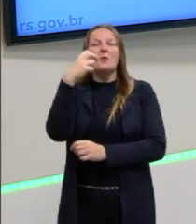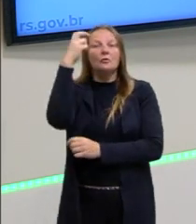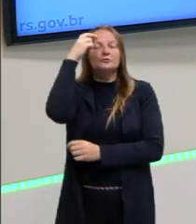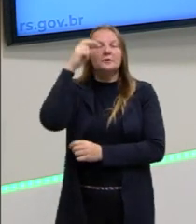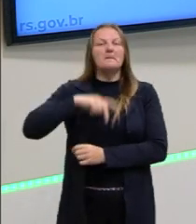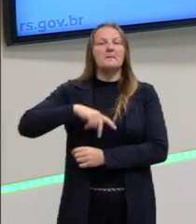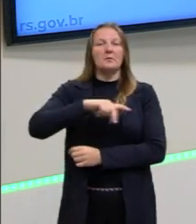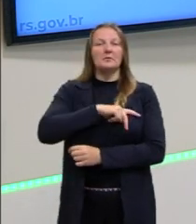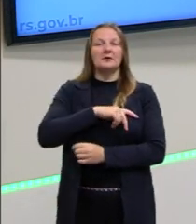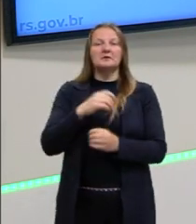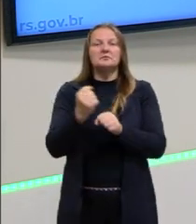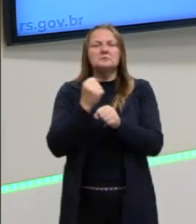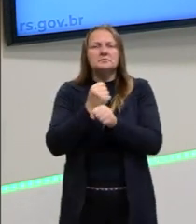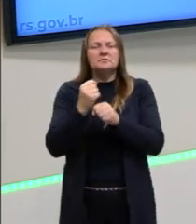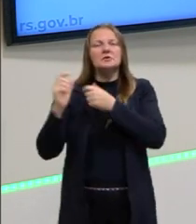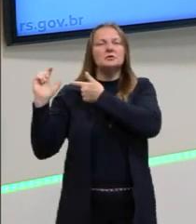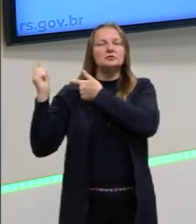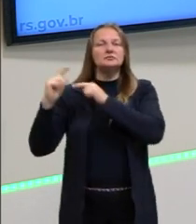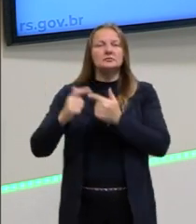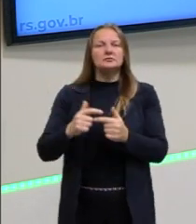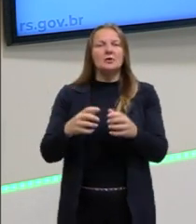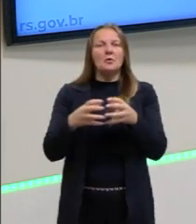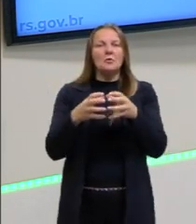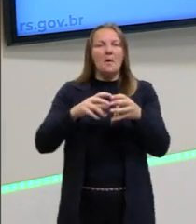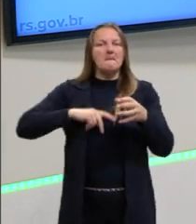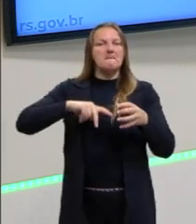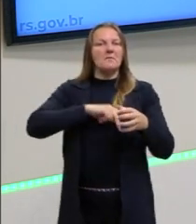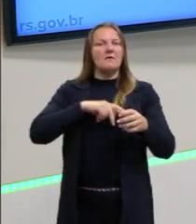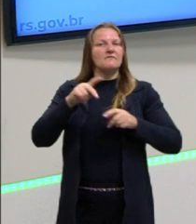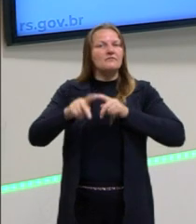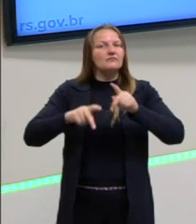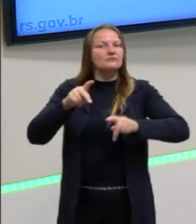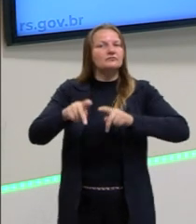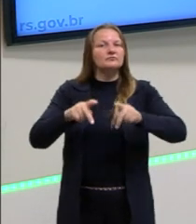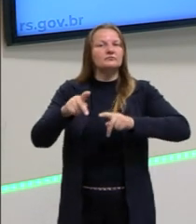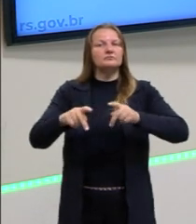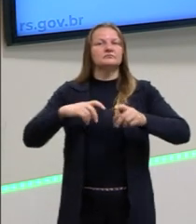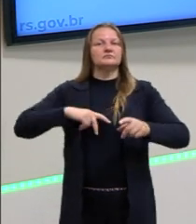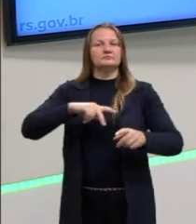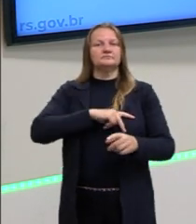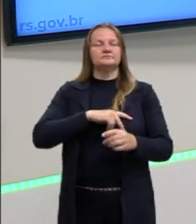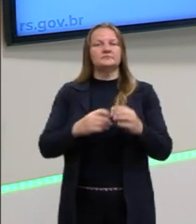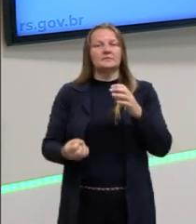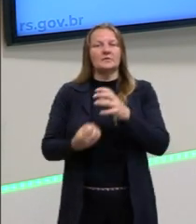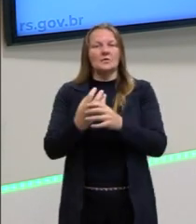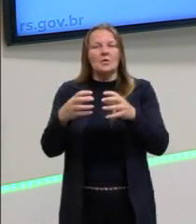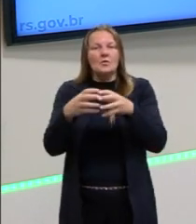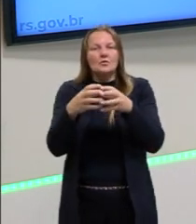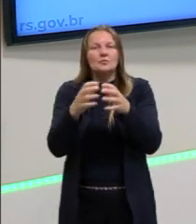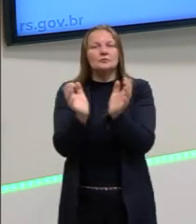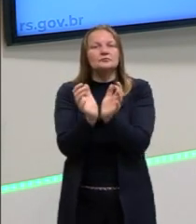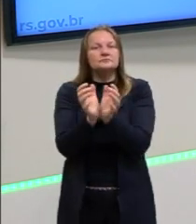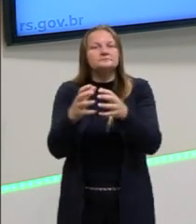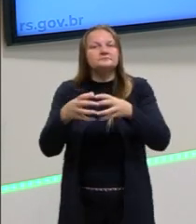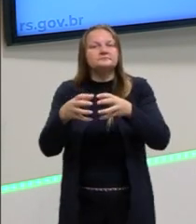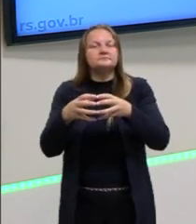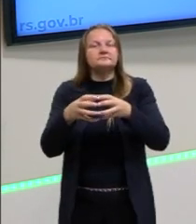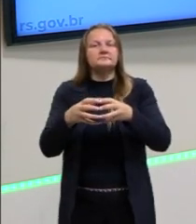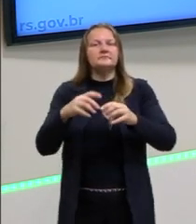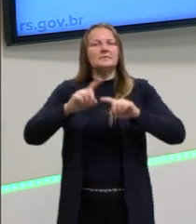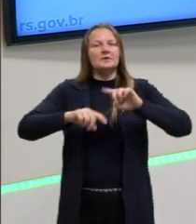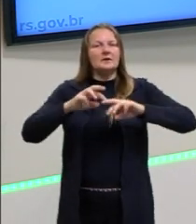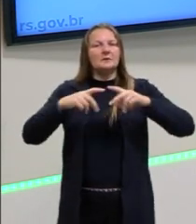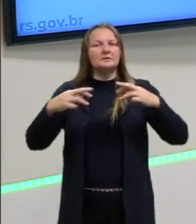produzida, uma cultura tradicional, produzida por seus povos. Ela carrega junto, ela é coletiva, carrega elementos